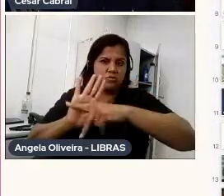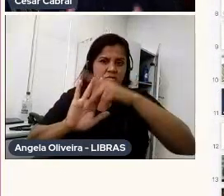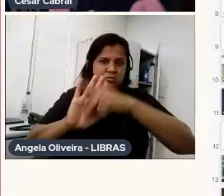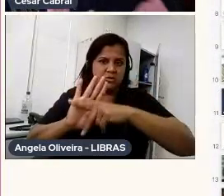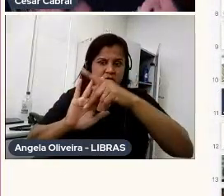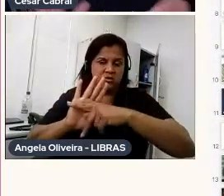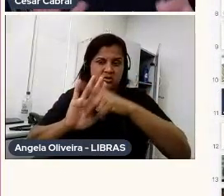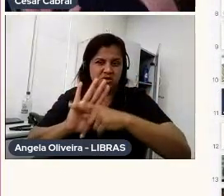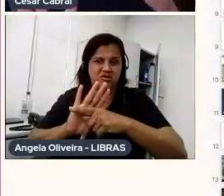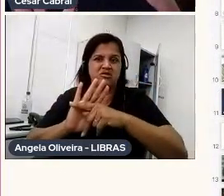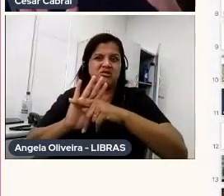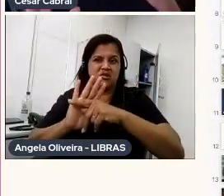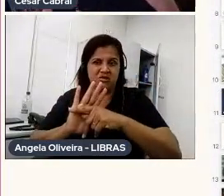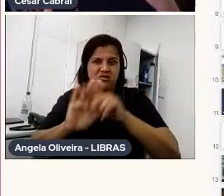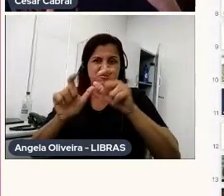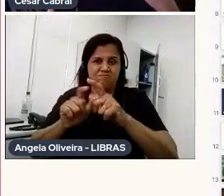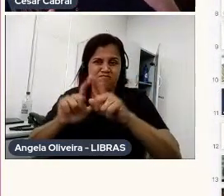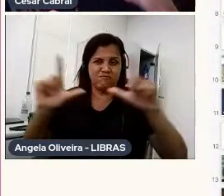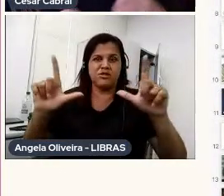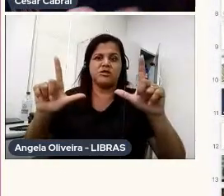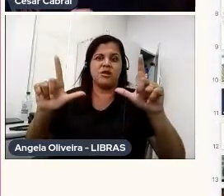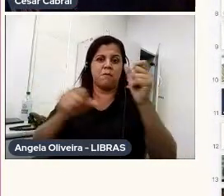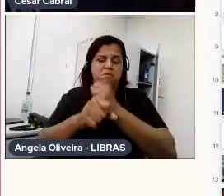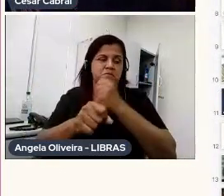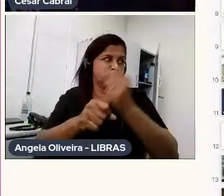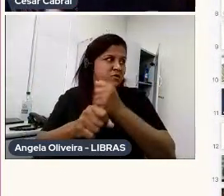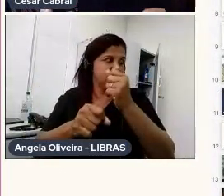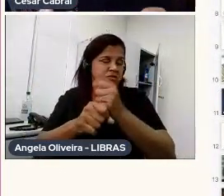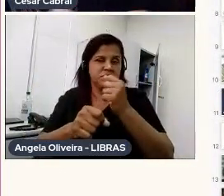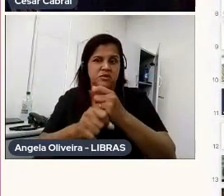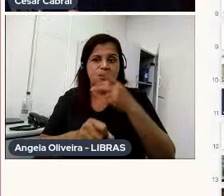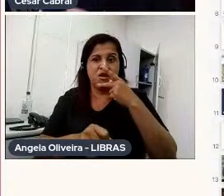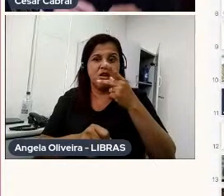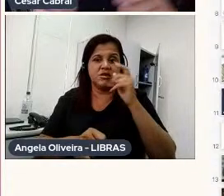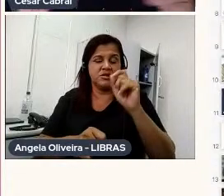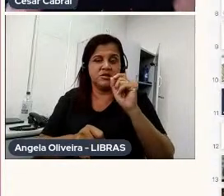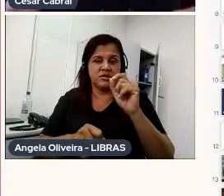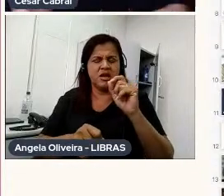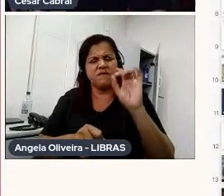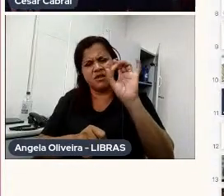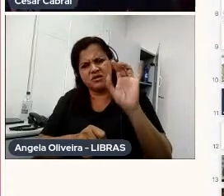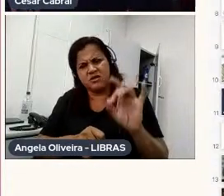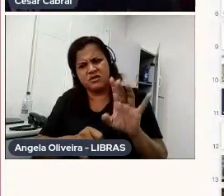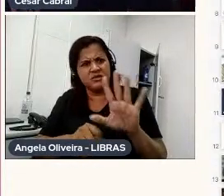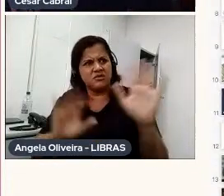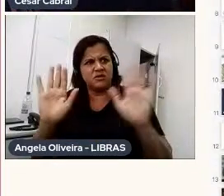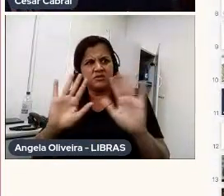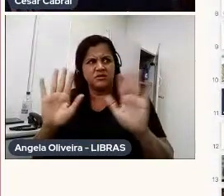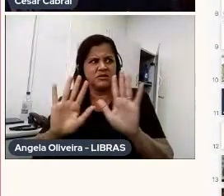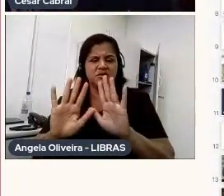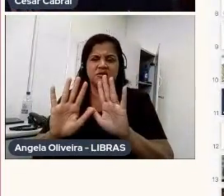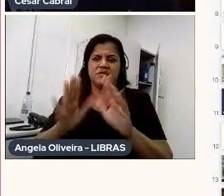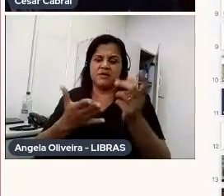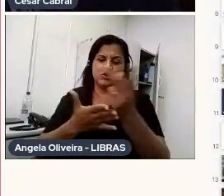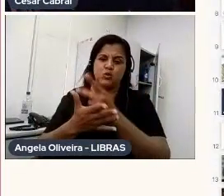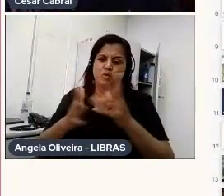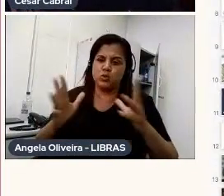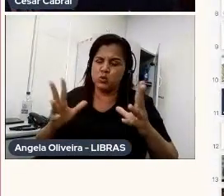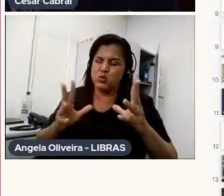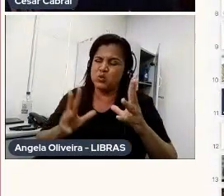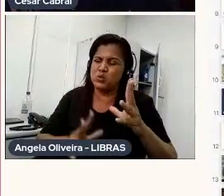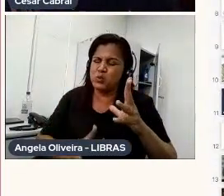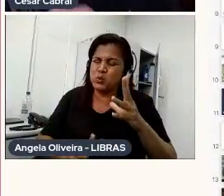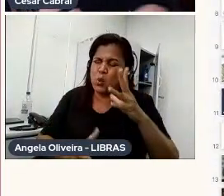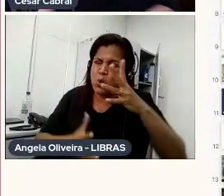caiba no seu tamanho de produção, sabe, o que eu quero dizer isso, às vezes você tá sozinho, não adianta a gente pirar e escrever um roteiro super complexo, que vai